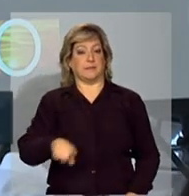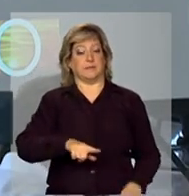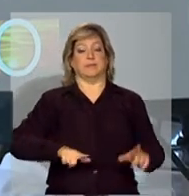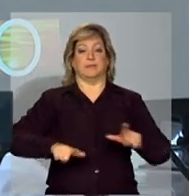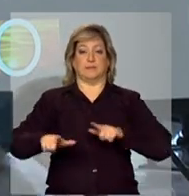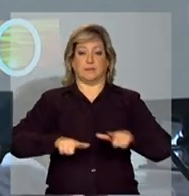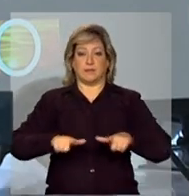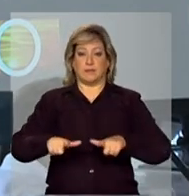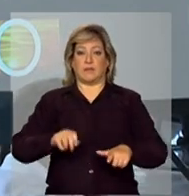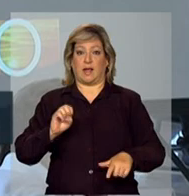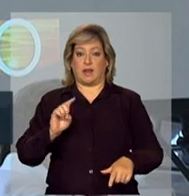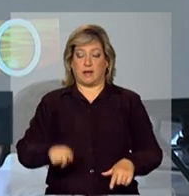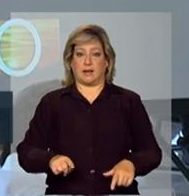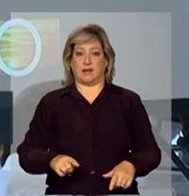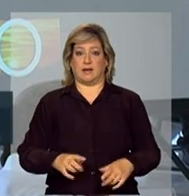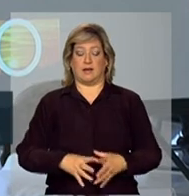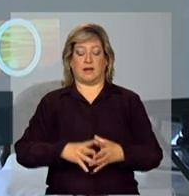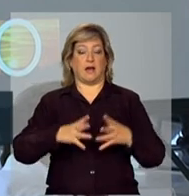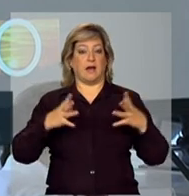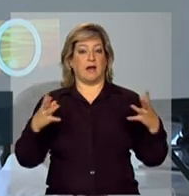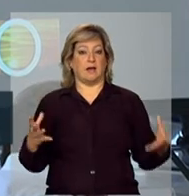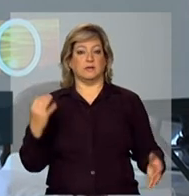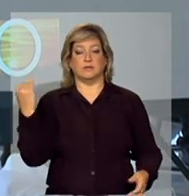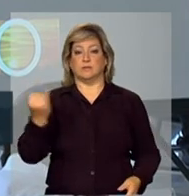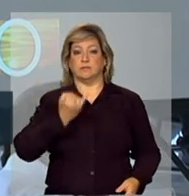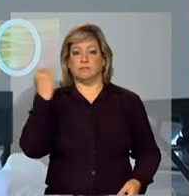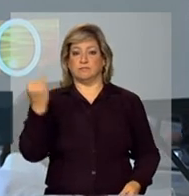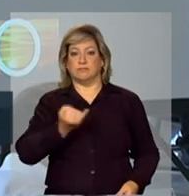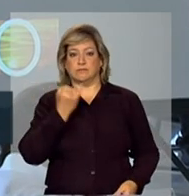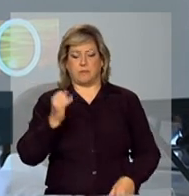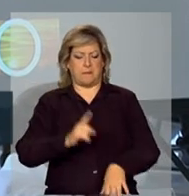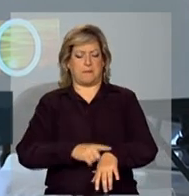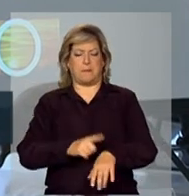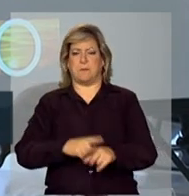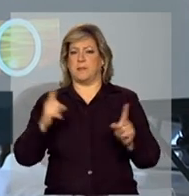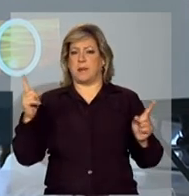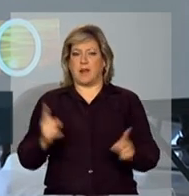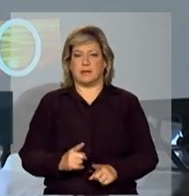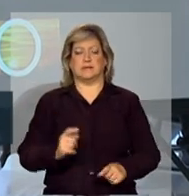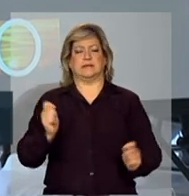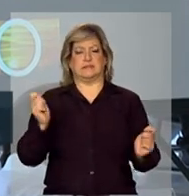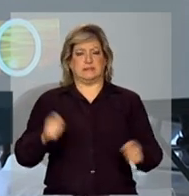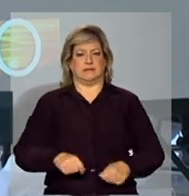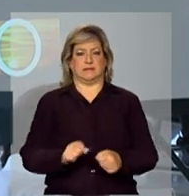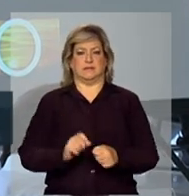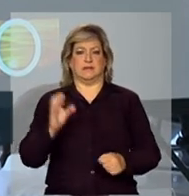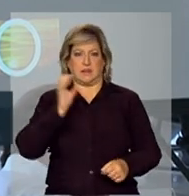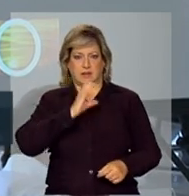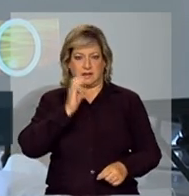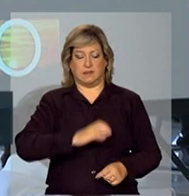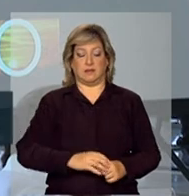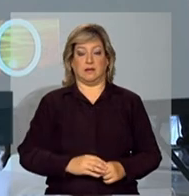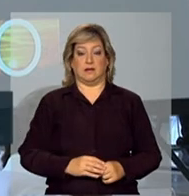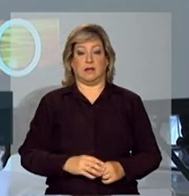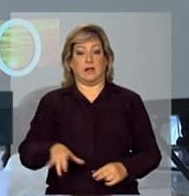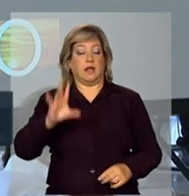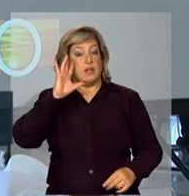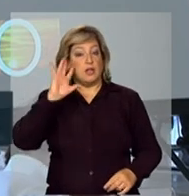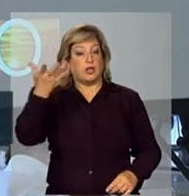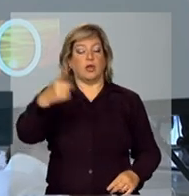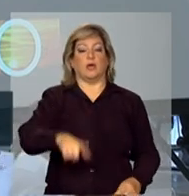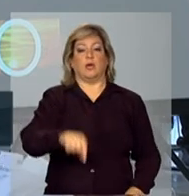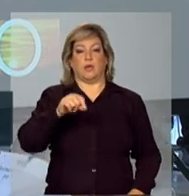de grande impacto e de curtíssimo prazo para serem executadas. Então, você toma a decisão